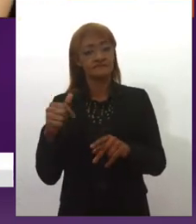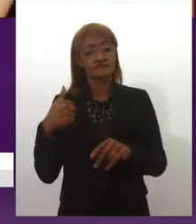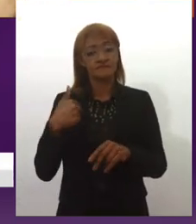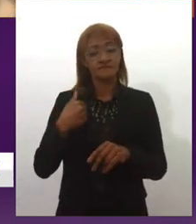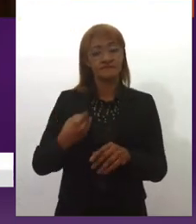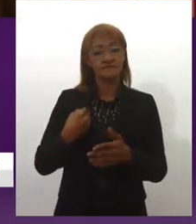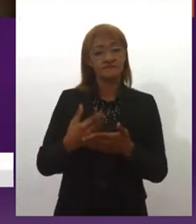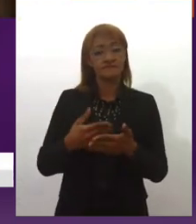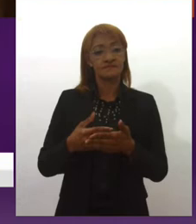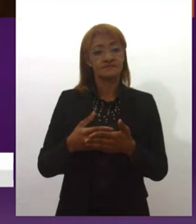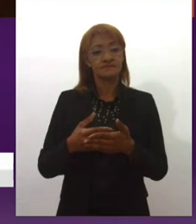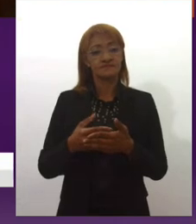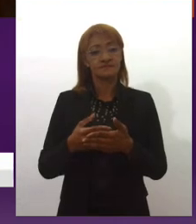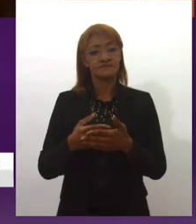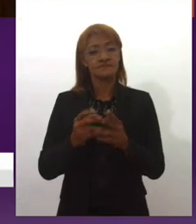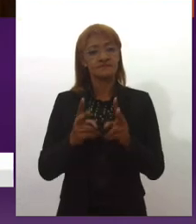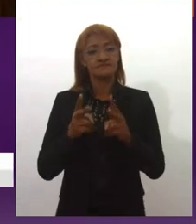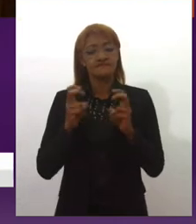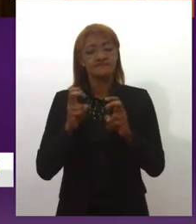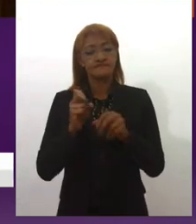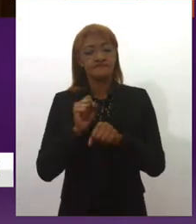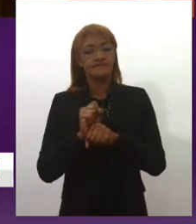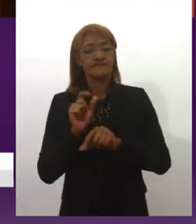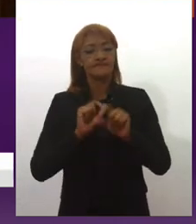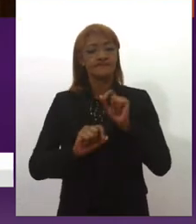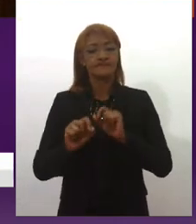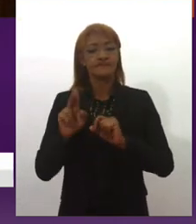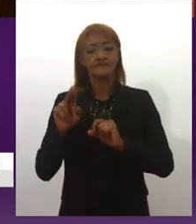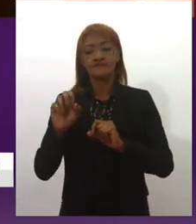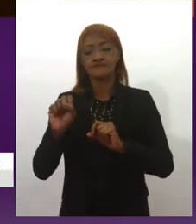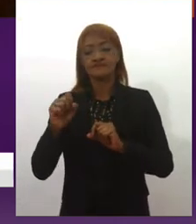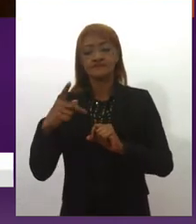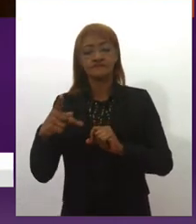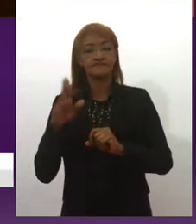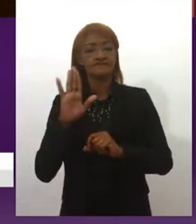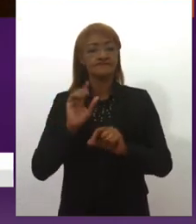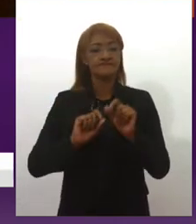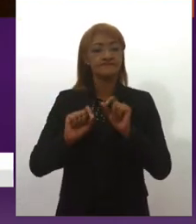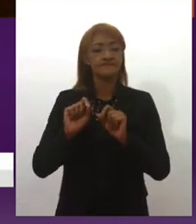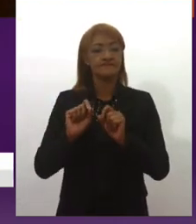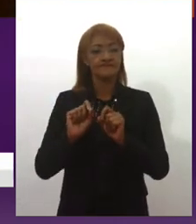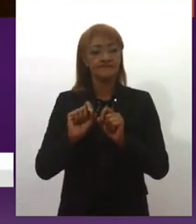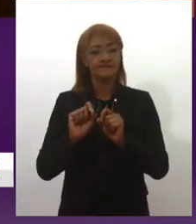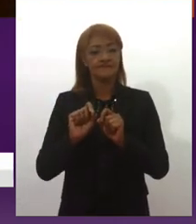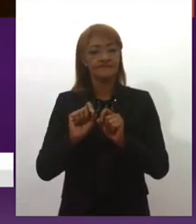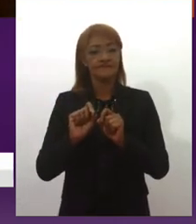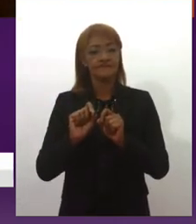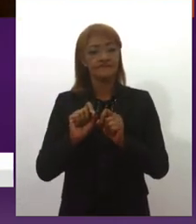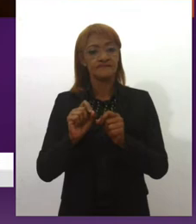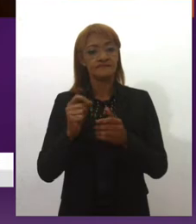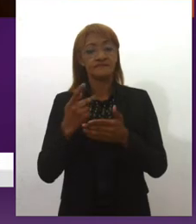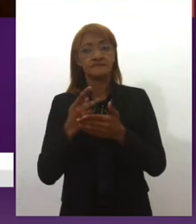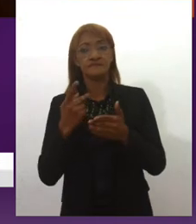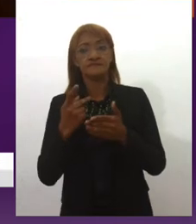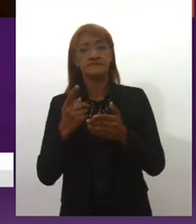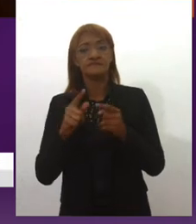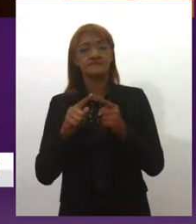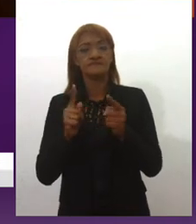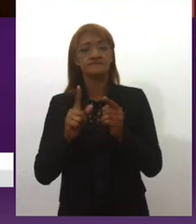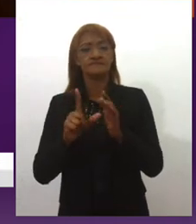senti muito mais, lá na USP, os impactos vêm, mas ele chega de forma retardada